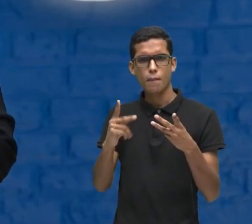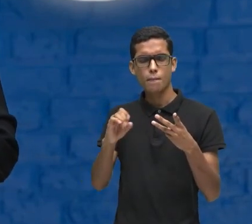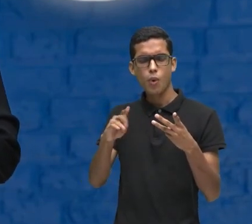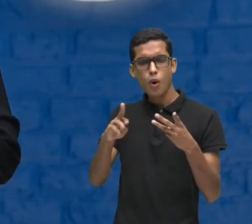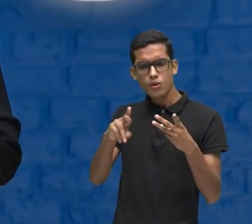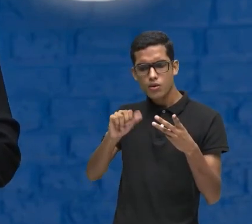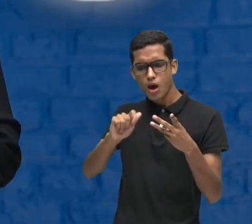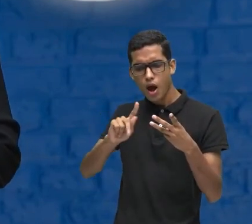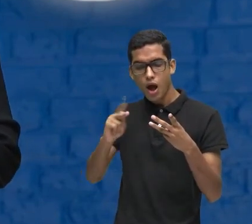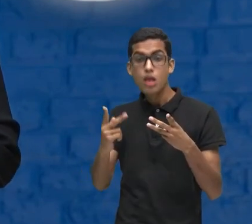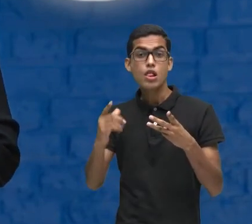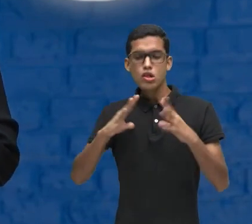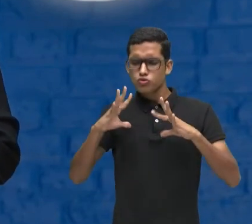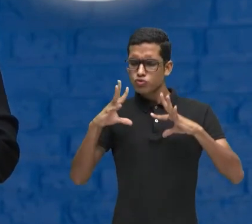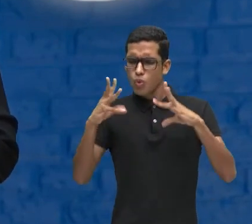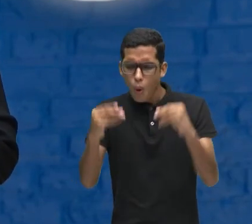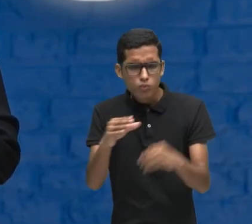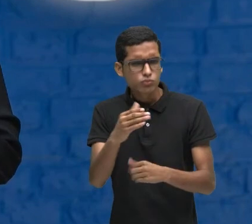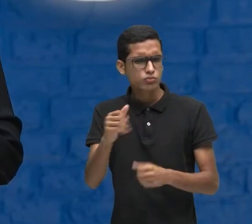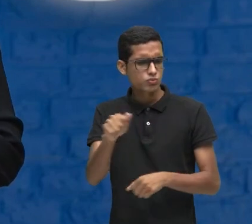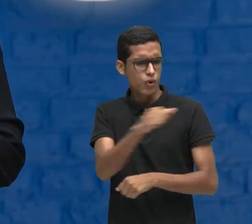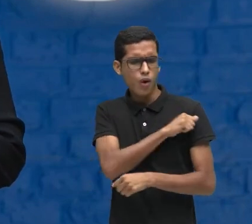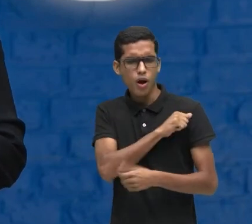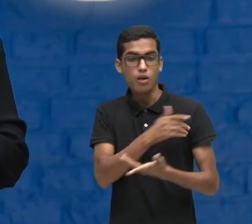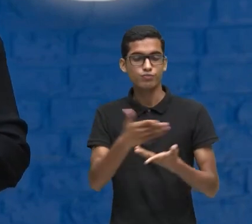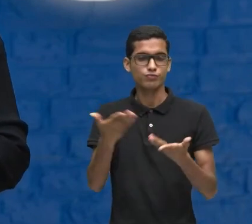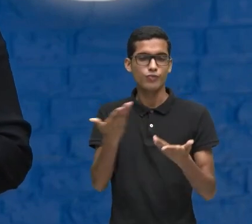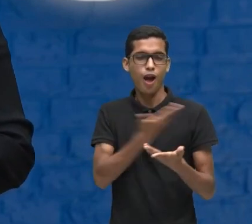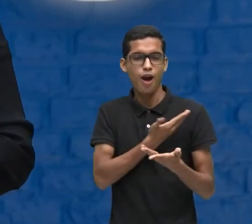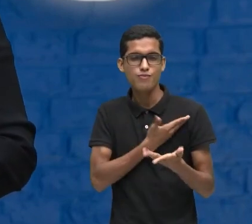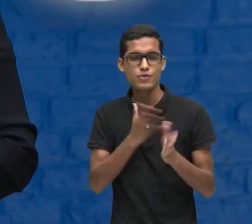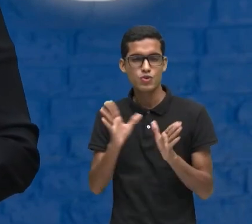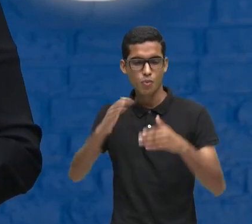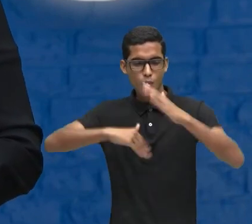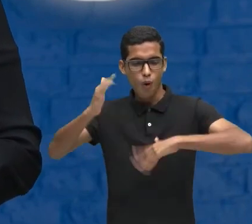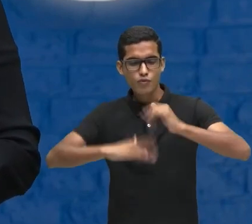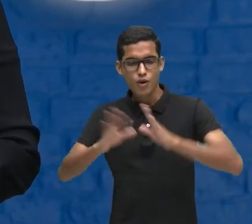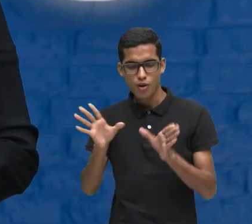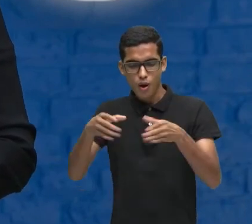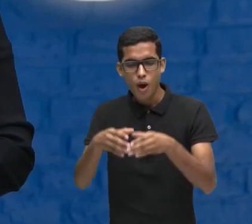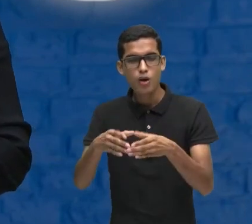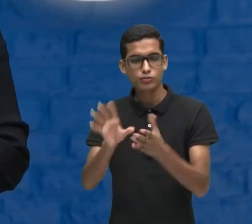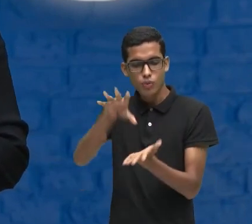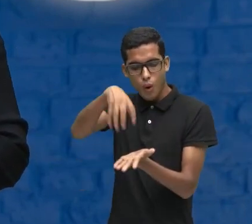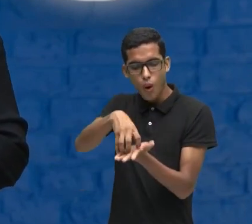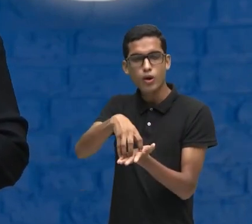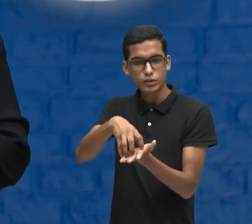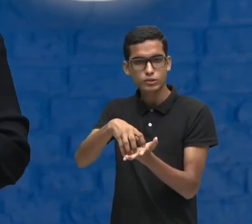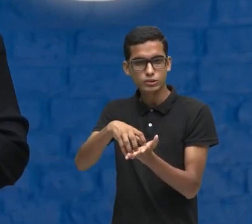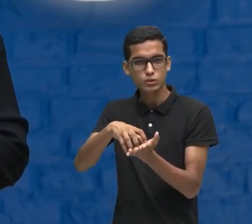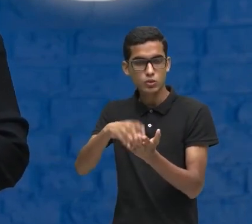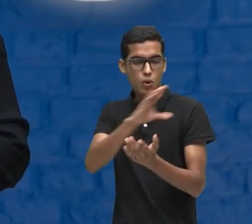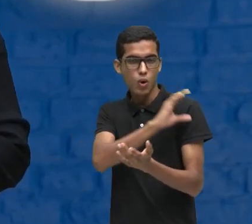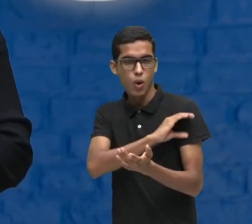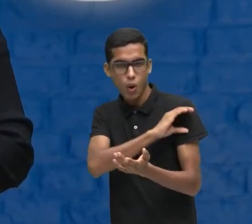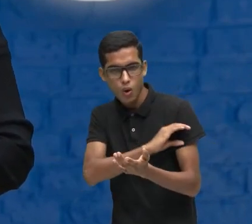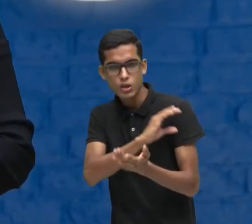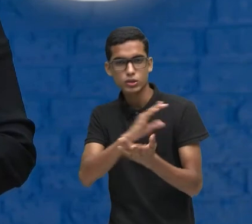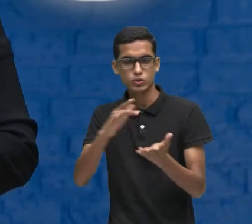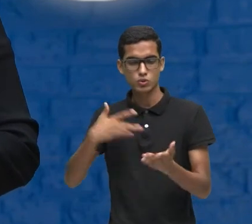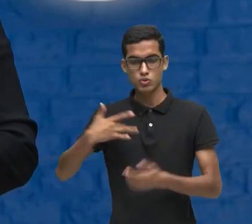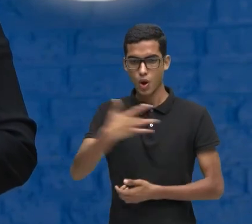colegas da nossa coordenação De Coordenação de saúde e psicossocial Que